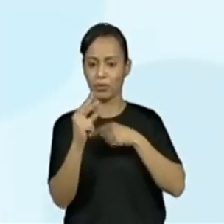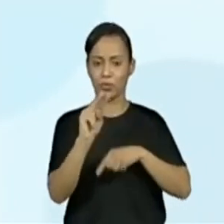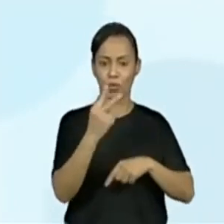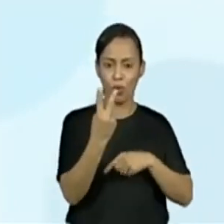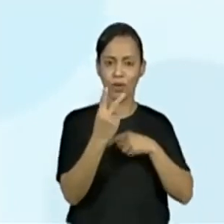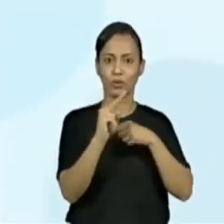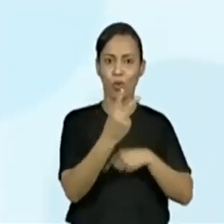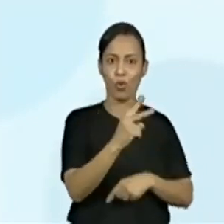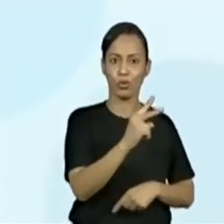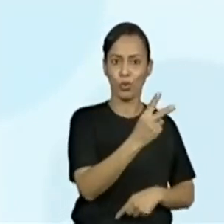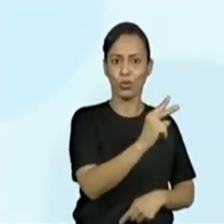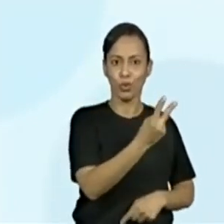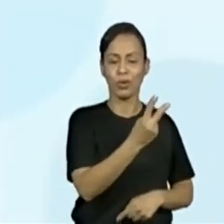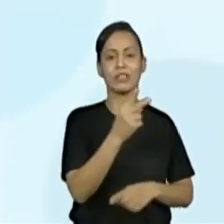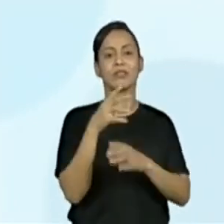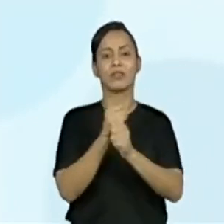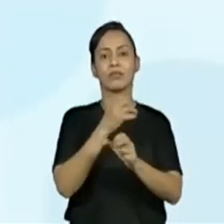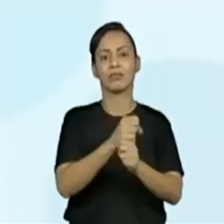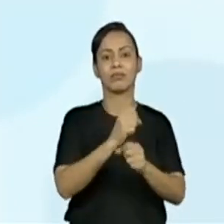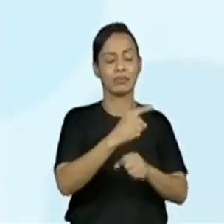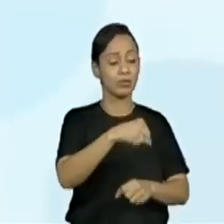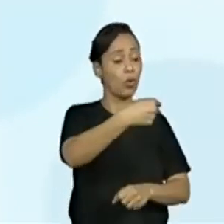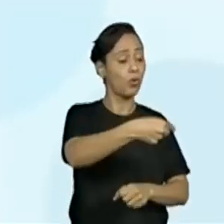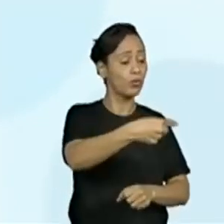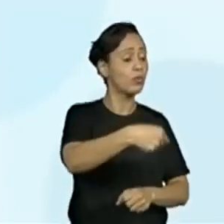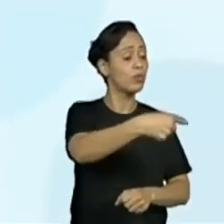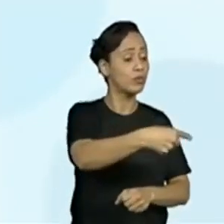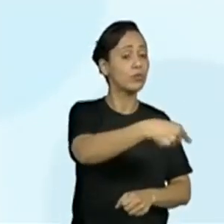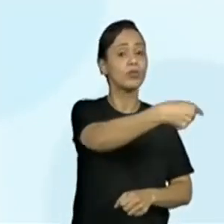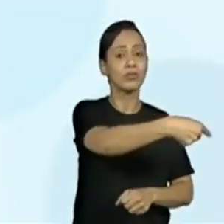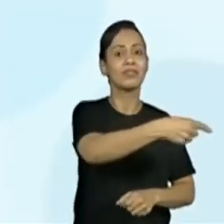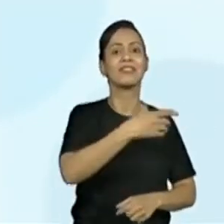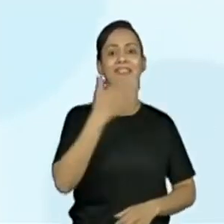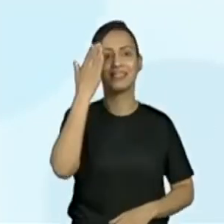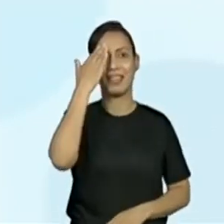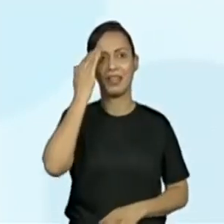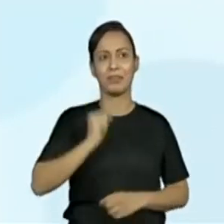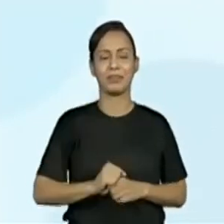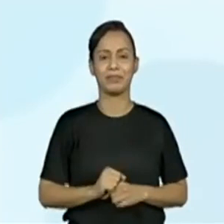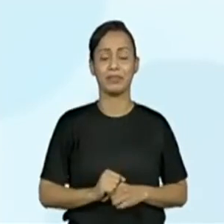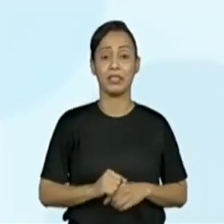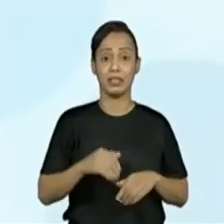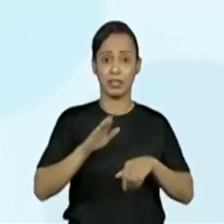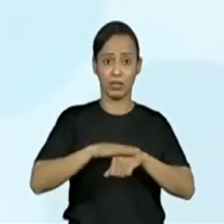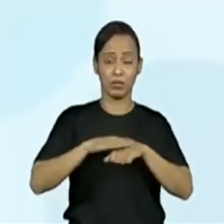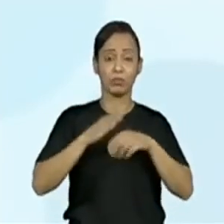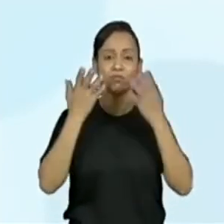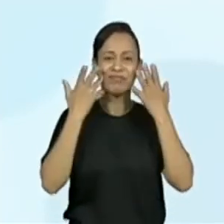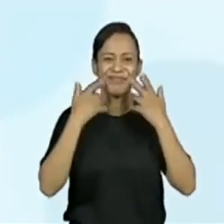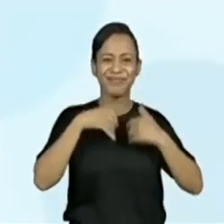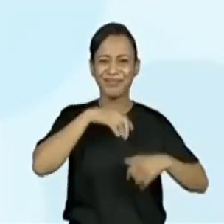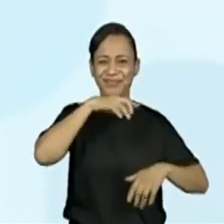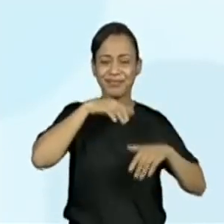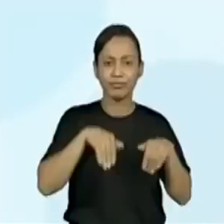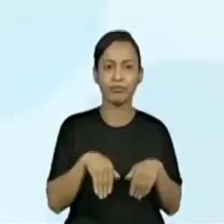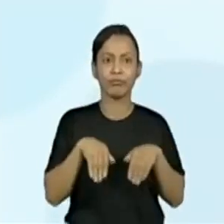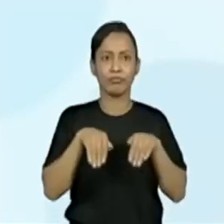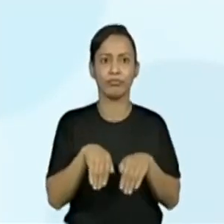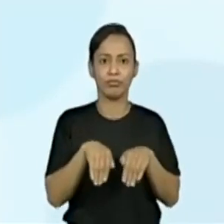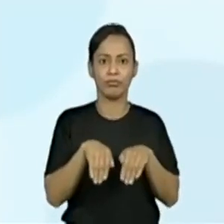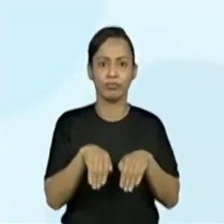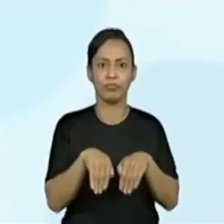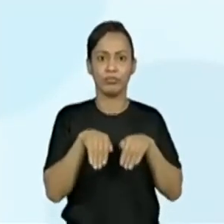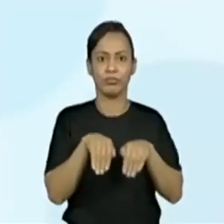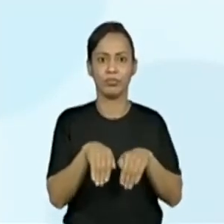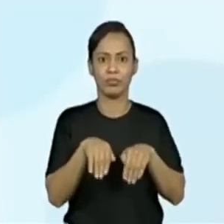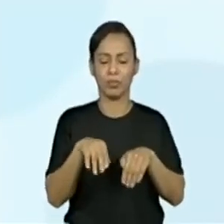sim. Ao somar 2, obtemos o número seguinte. Então, a cada pulo do canguru, o número que ele chegou, basta eu